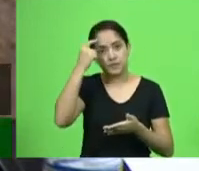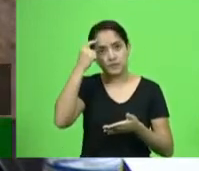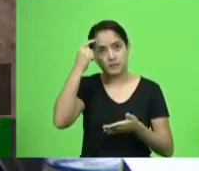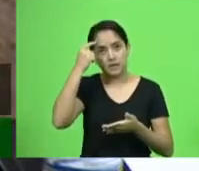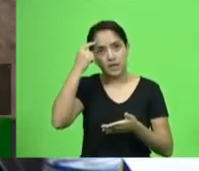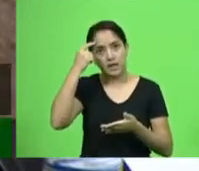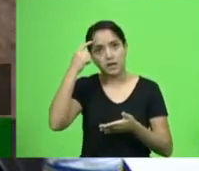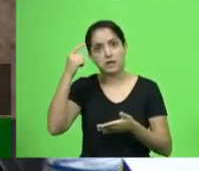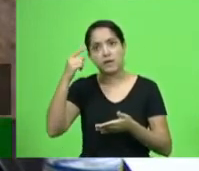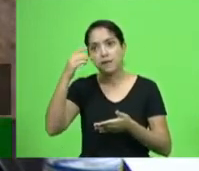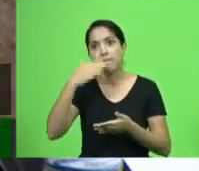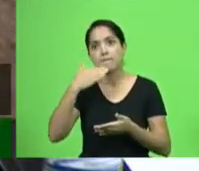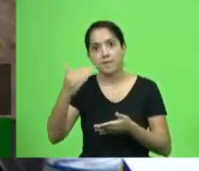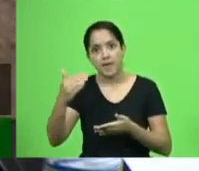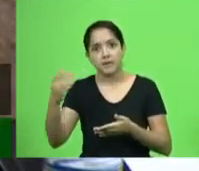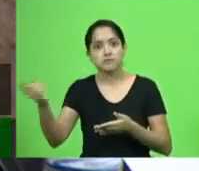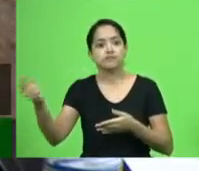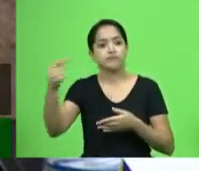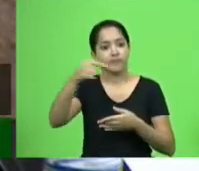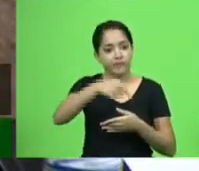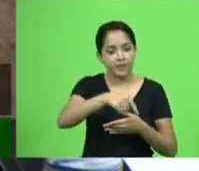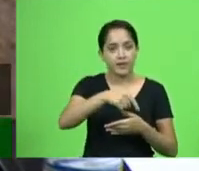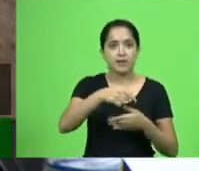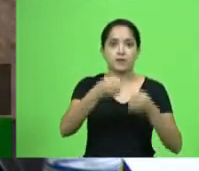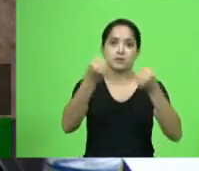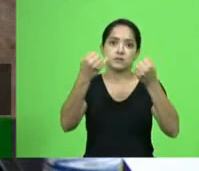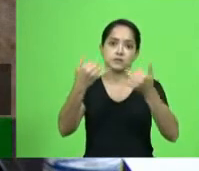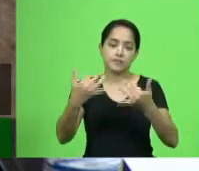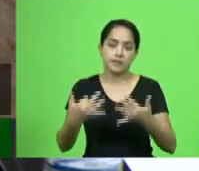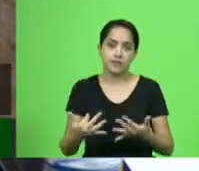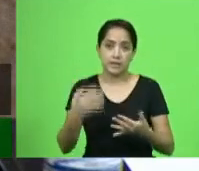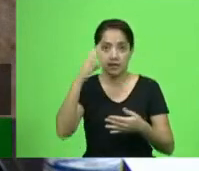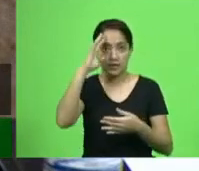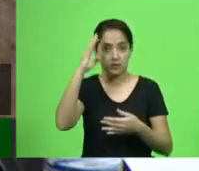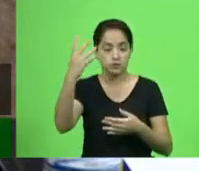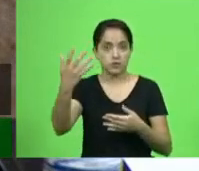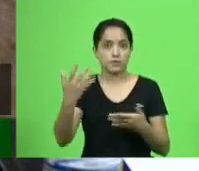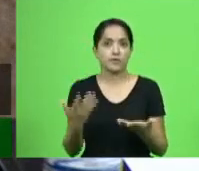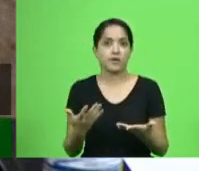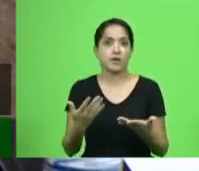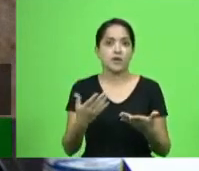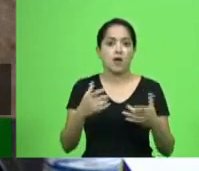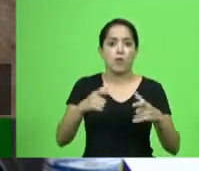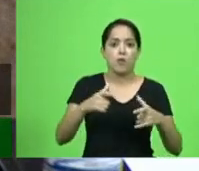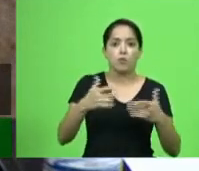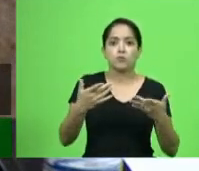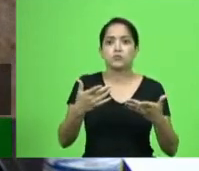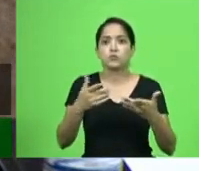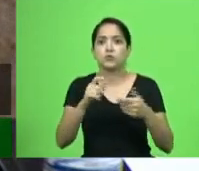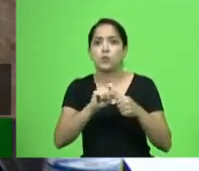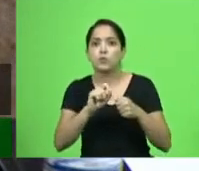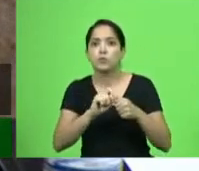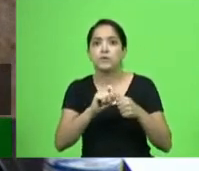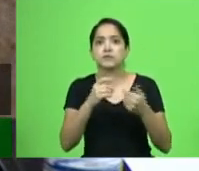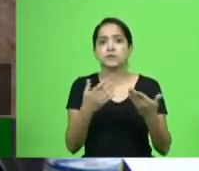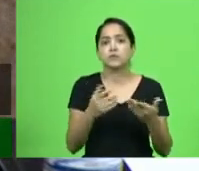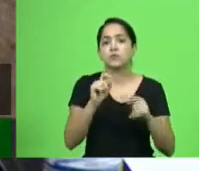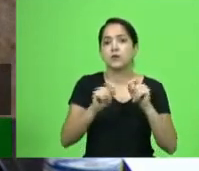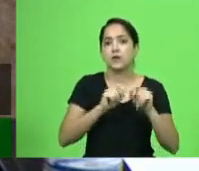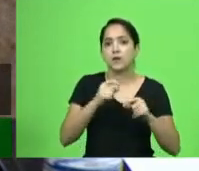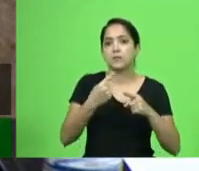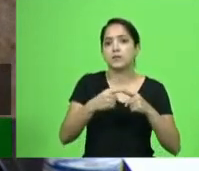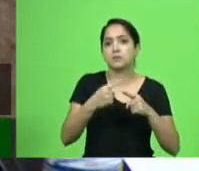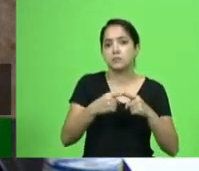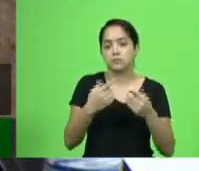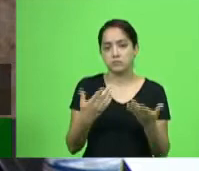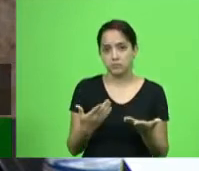secretário aqui antes desta data, para que a gente possa resolver esse problema aqui. ver onde está o problema e tentar resolver, porque